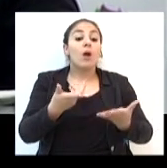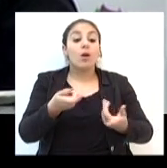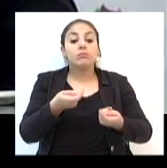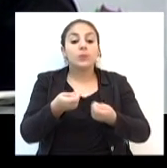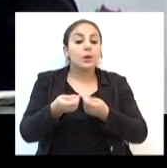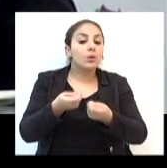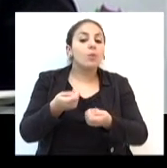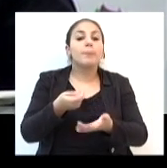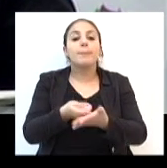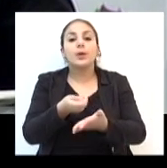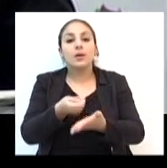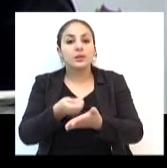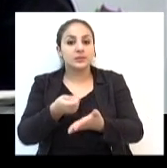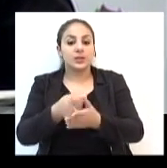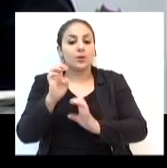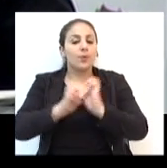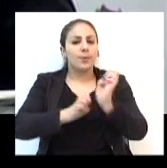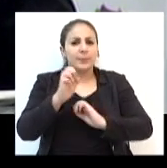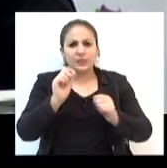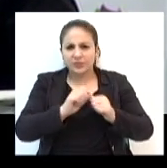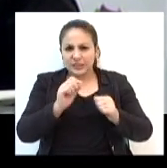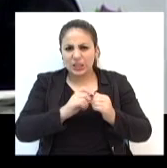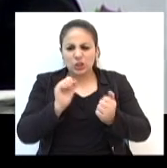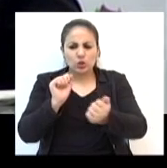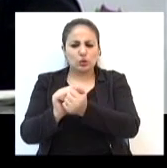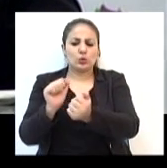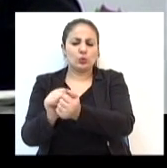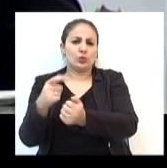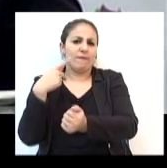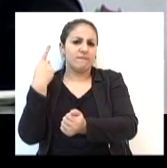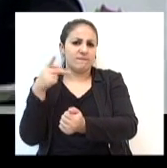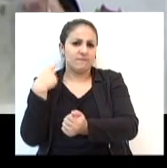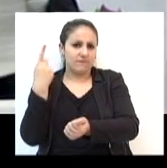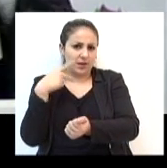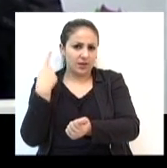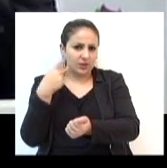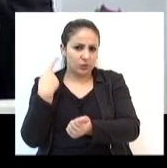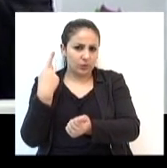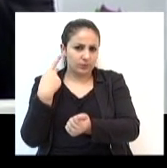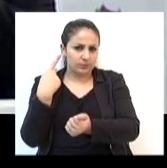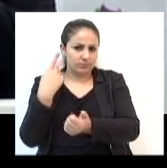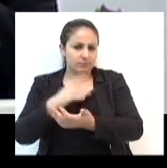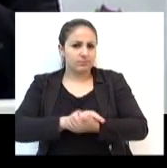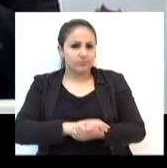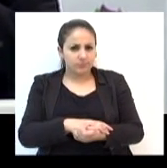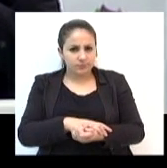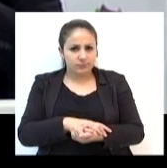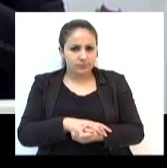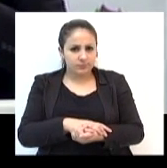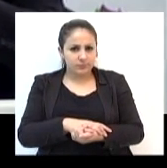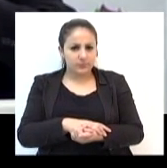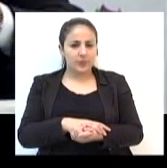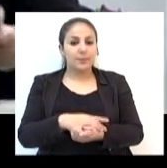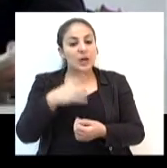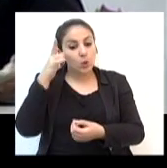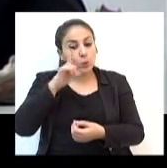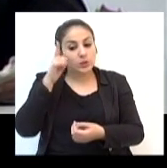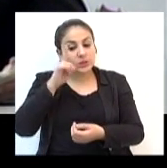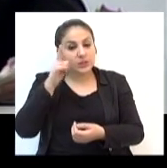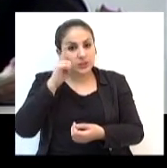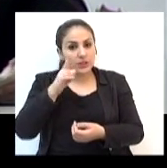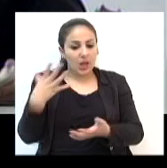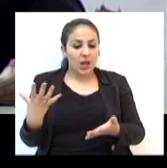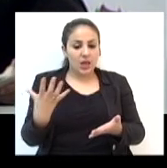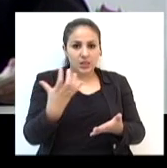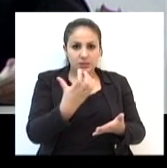cobrança que uma empresa fará junto a um vereador para que reembolse